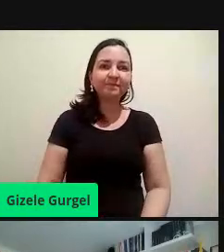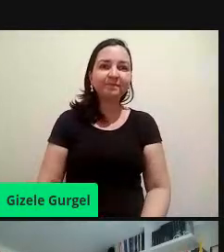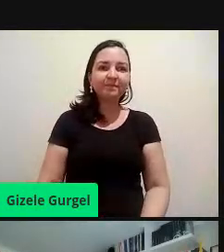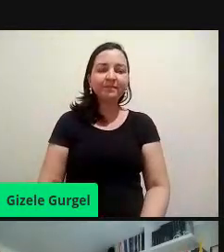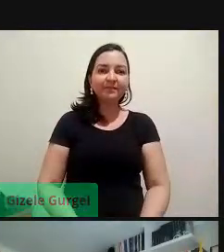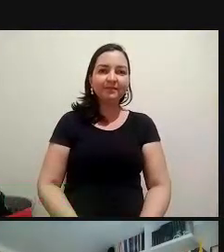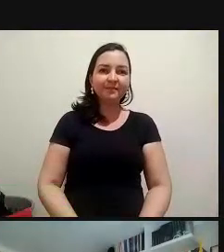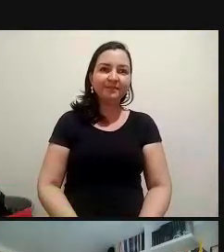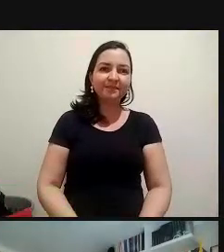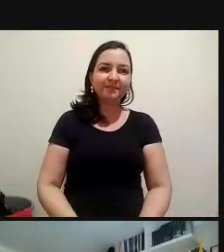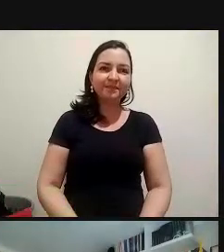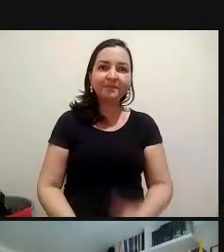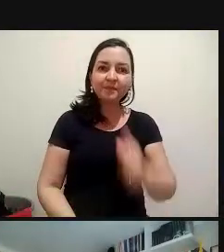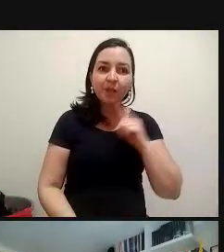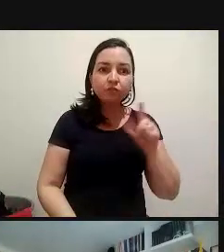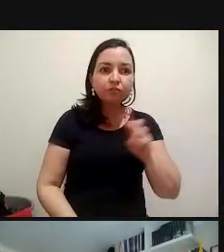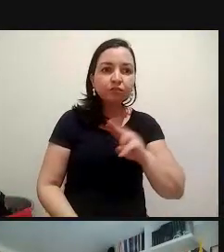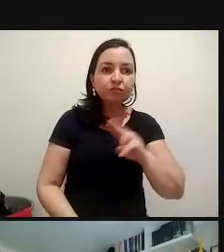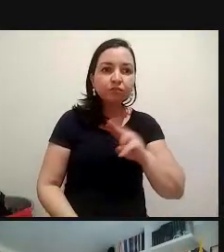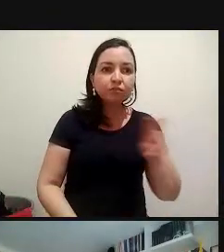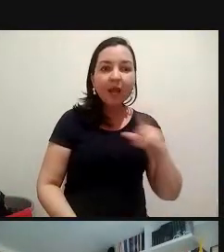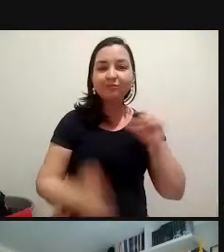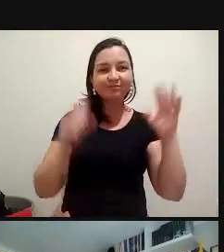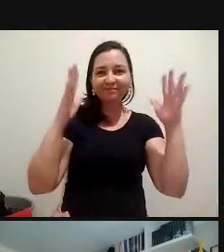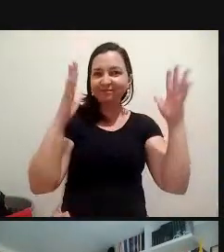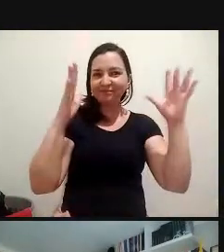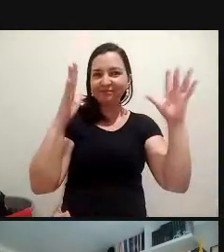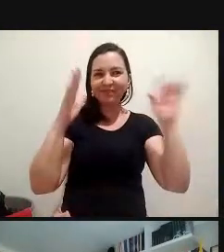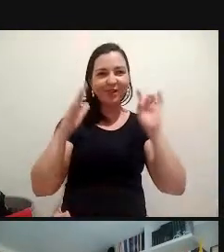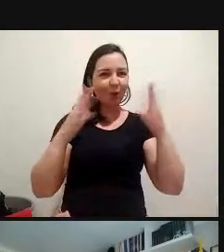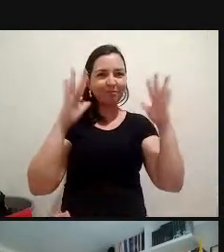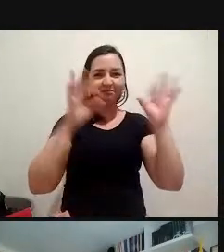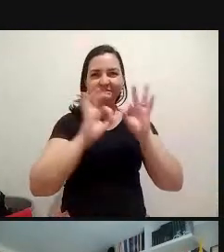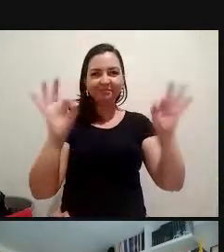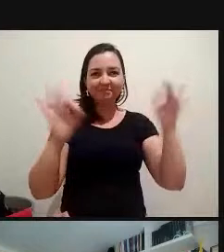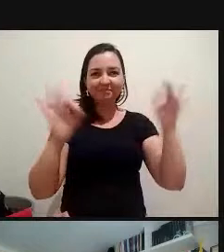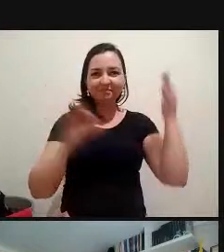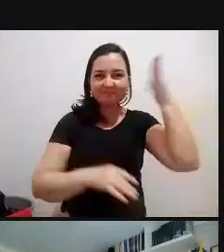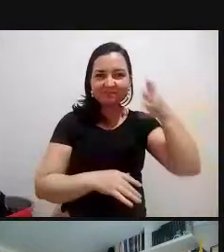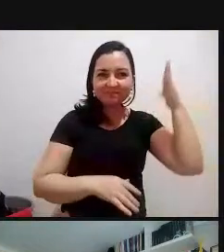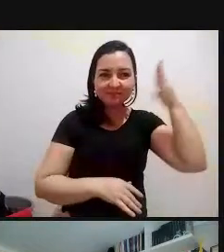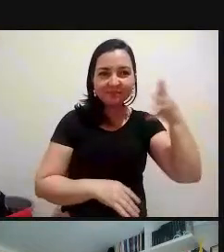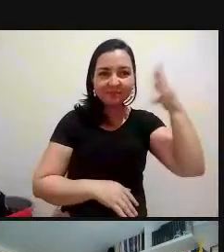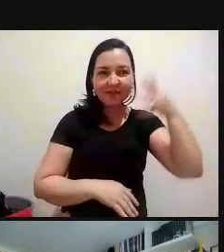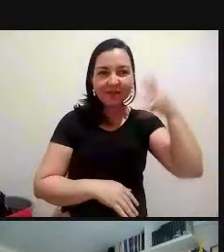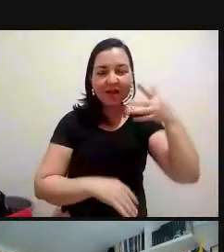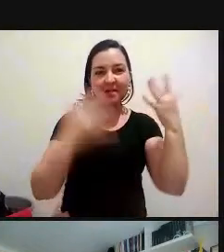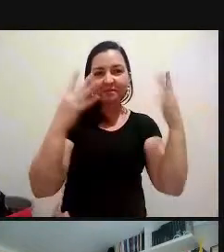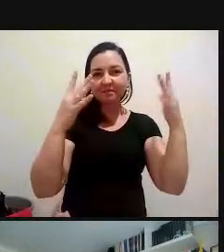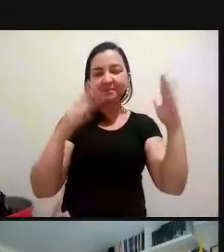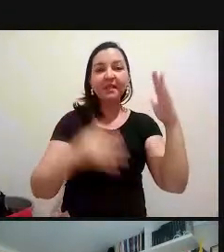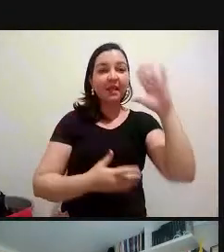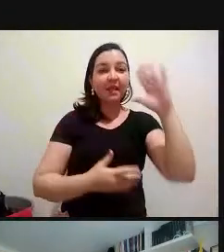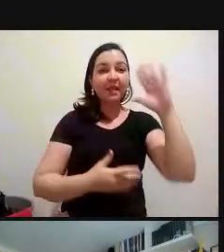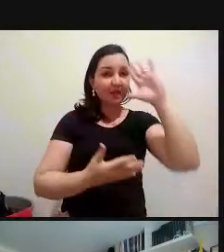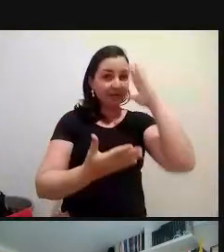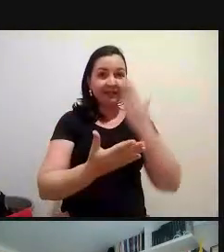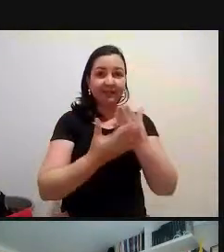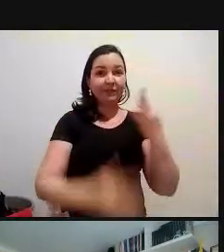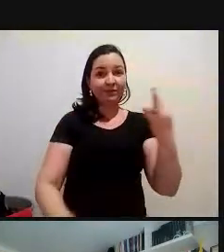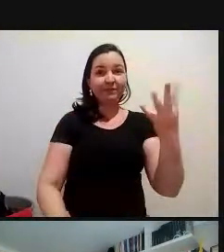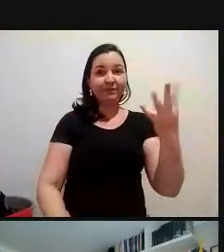mais algum aqui, aí é só elogios, muito elogios essa palestra, acredito que todos realmente aqui